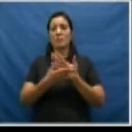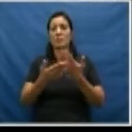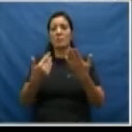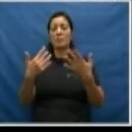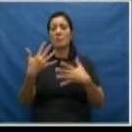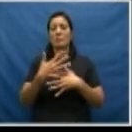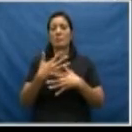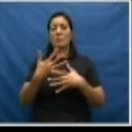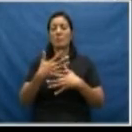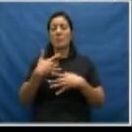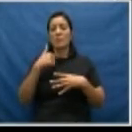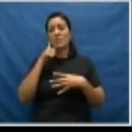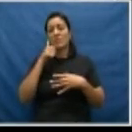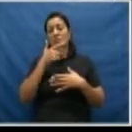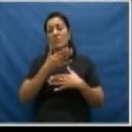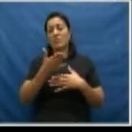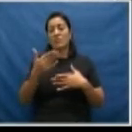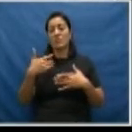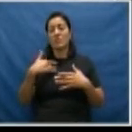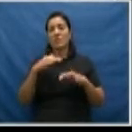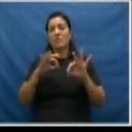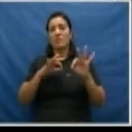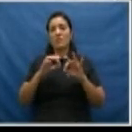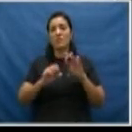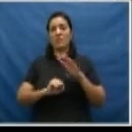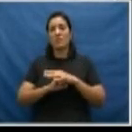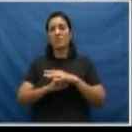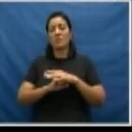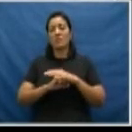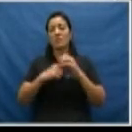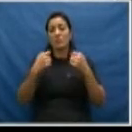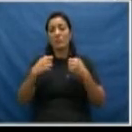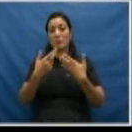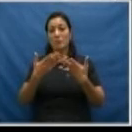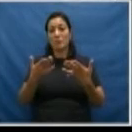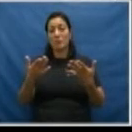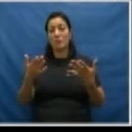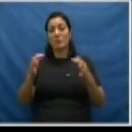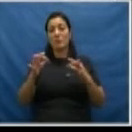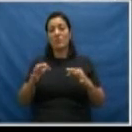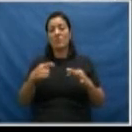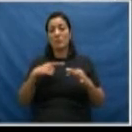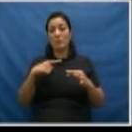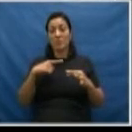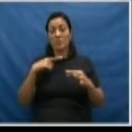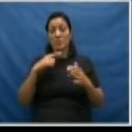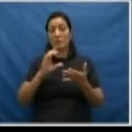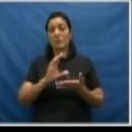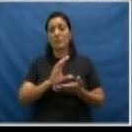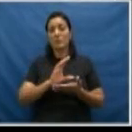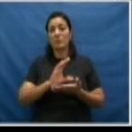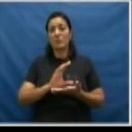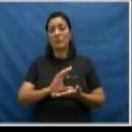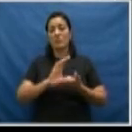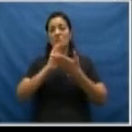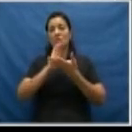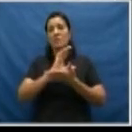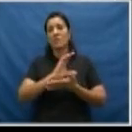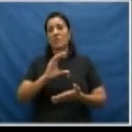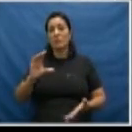cidades onde as mulheres estão, essas estruturas funcionando. Aqui nós temos uma coordenadoria da mulher,